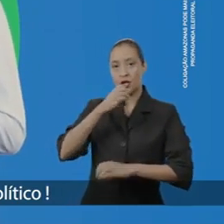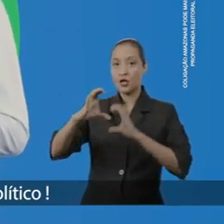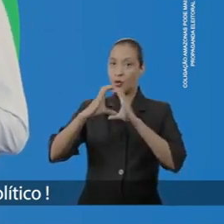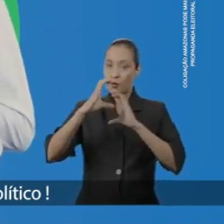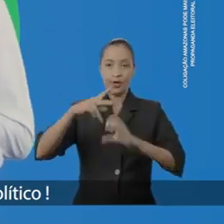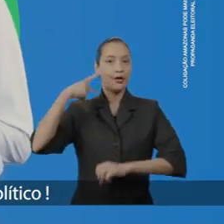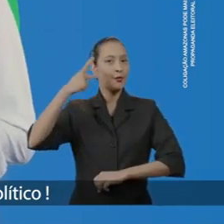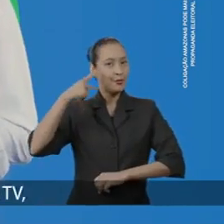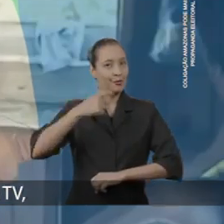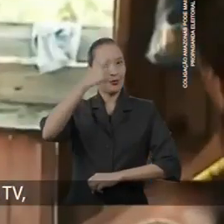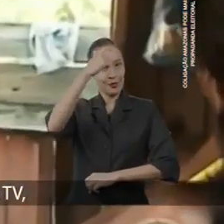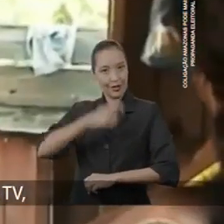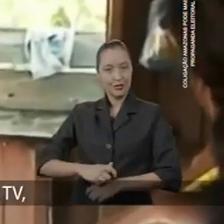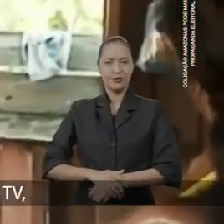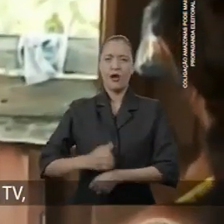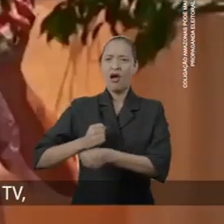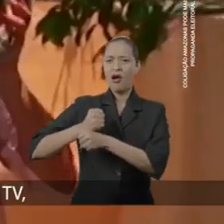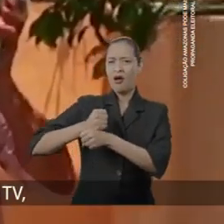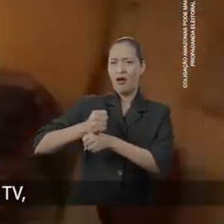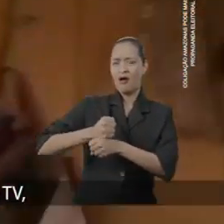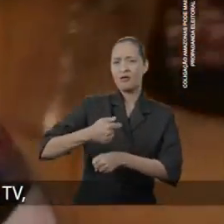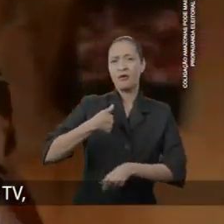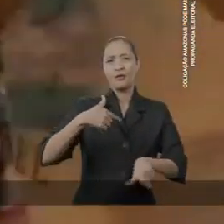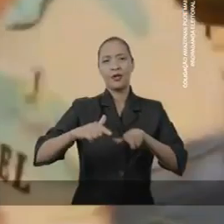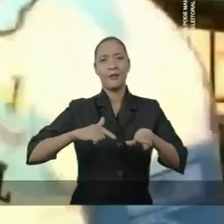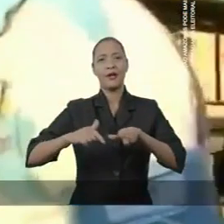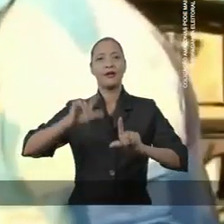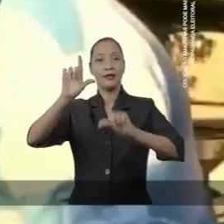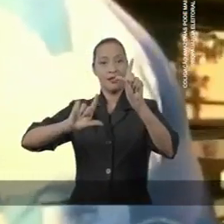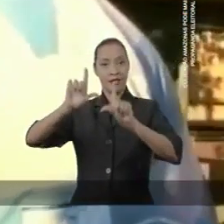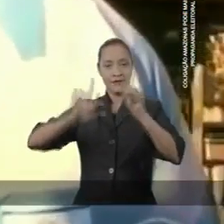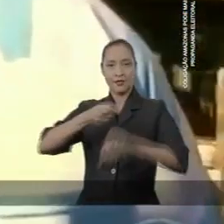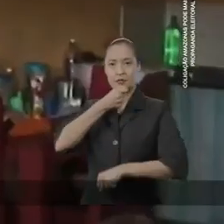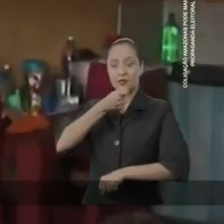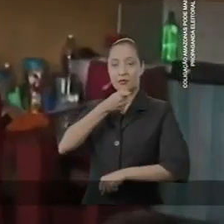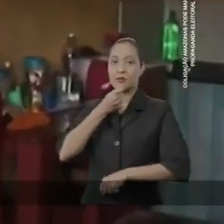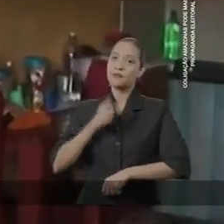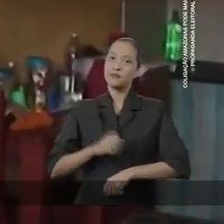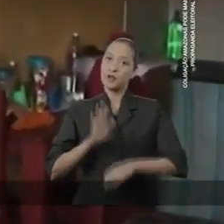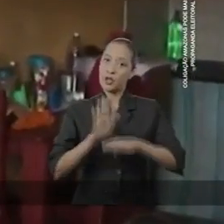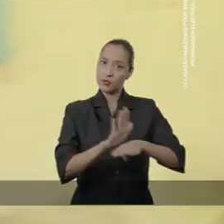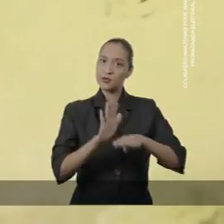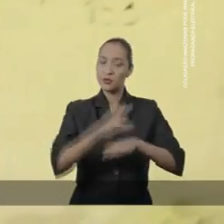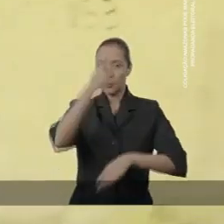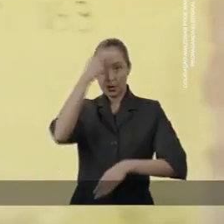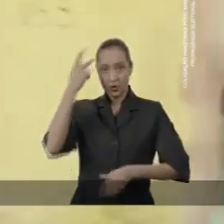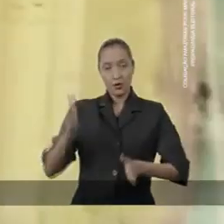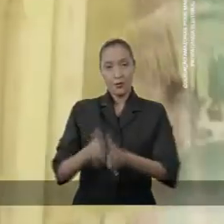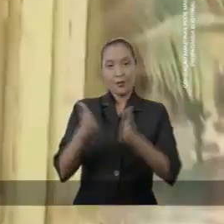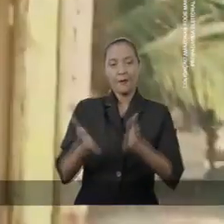comunicador e político. Atuei por anos como apresentador de TV. E nessa posição ajudei muita gente necessitada.